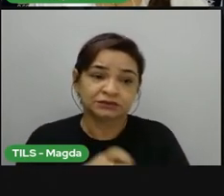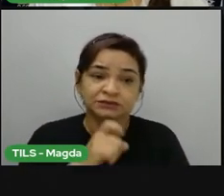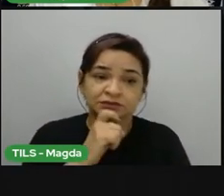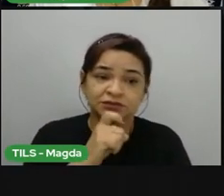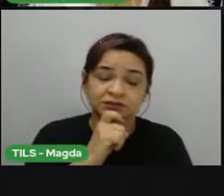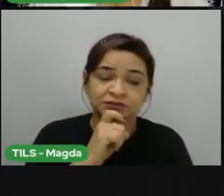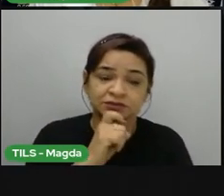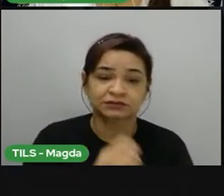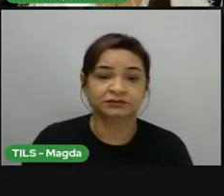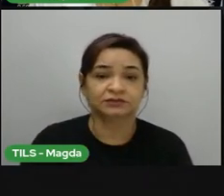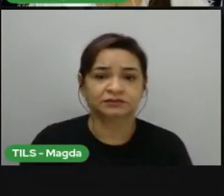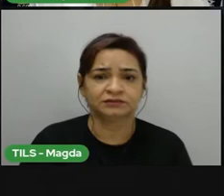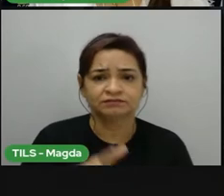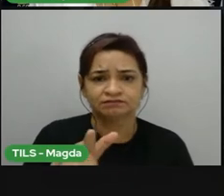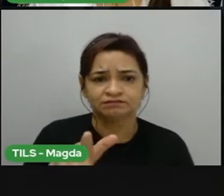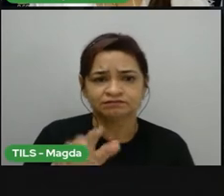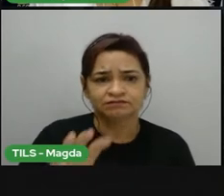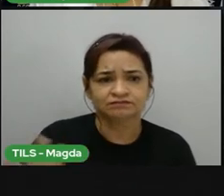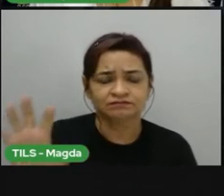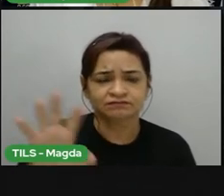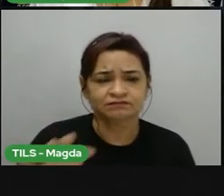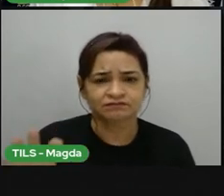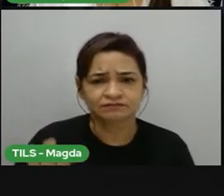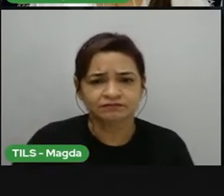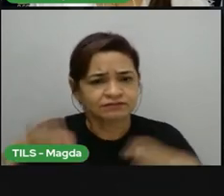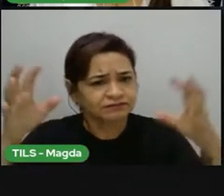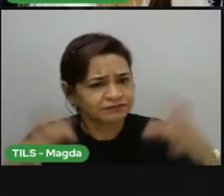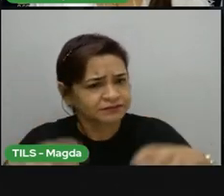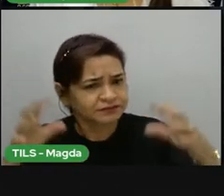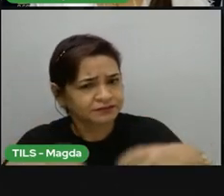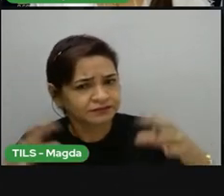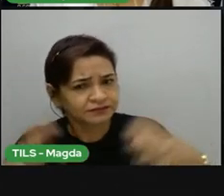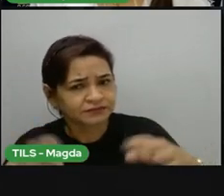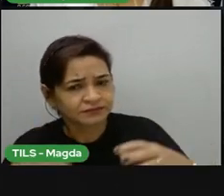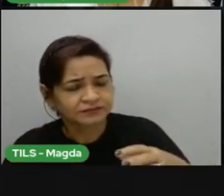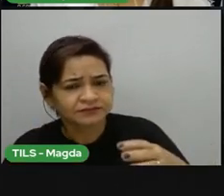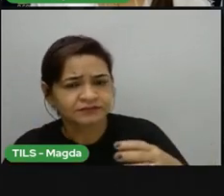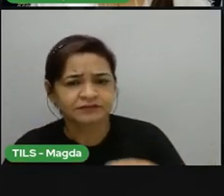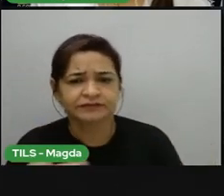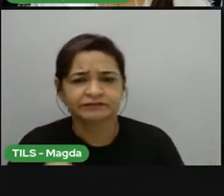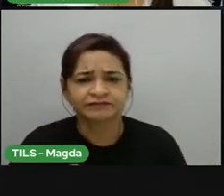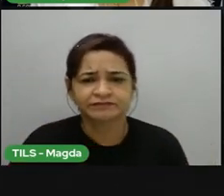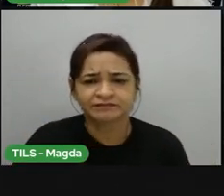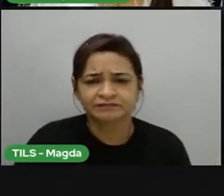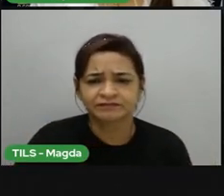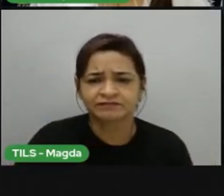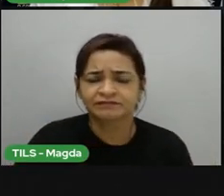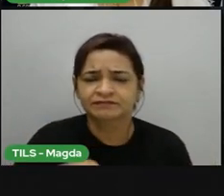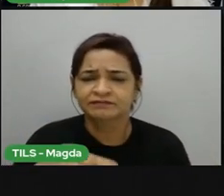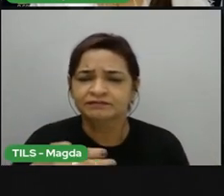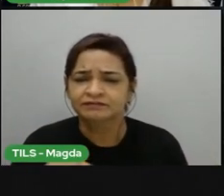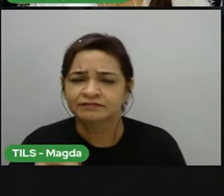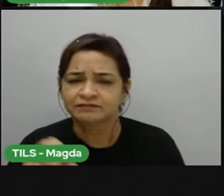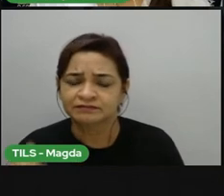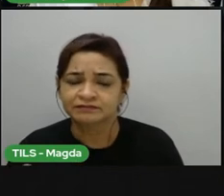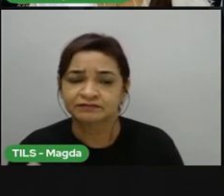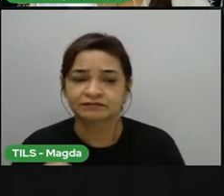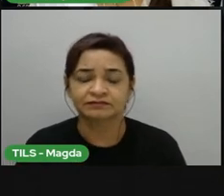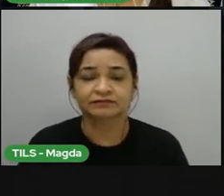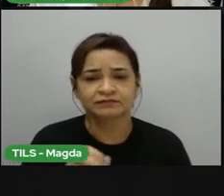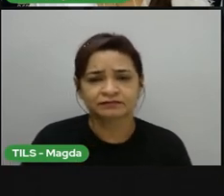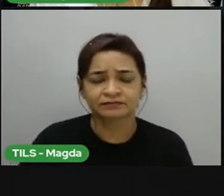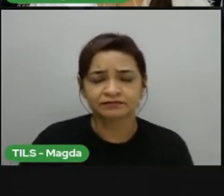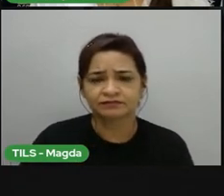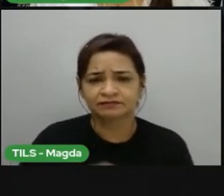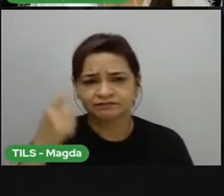Nesta região, o regime de chuvas é intenso, registrando a média de 4 mil milímetros anuais. Para se ter uma